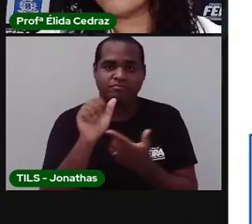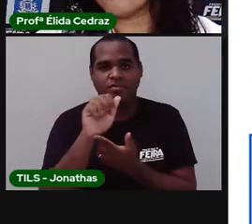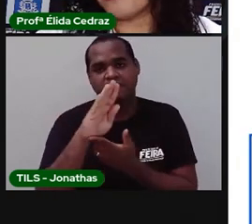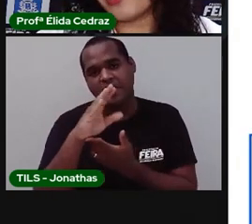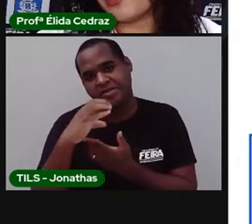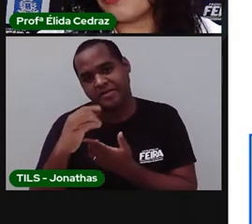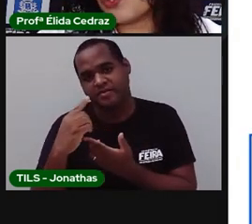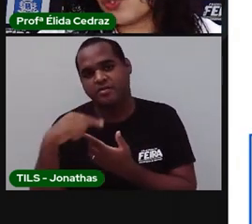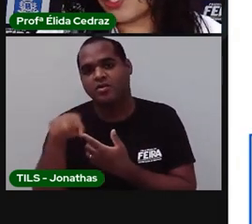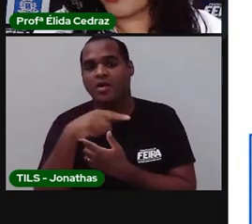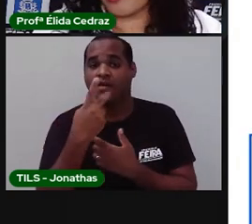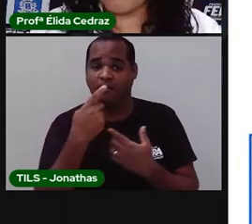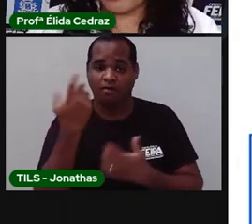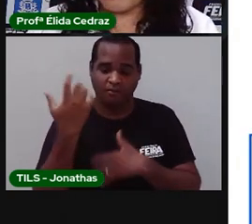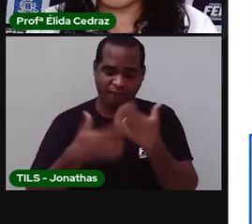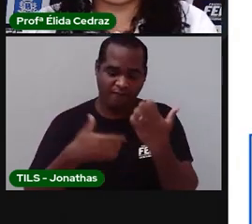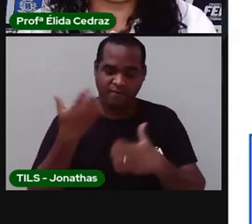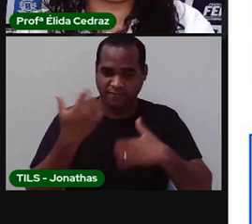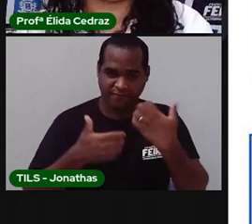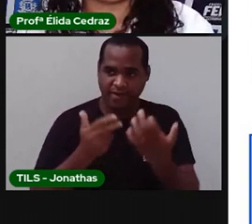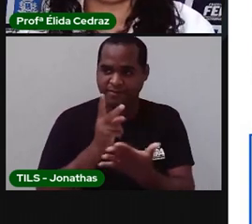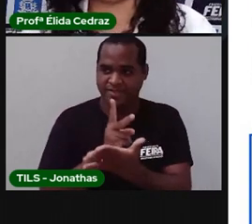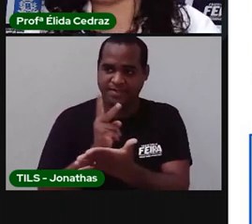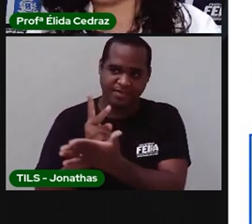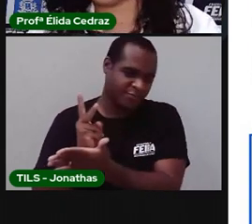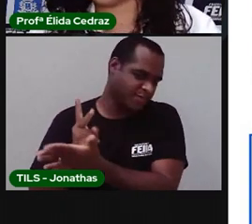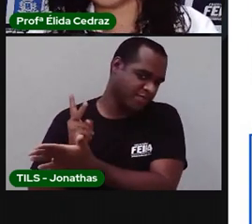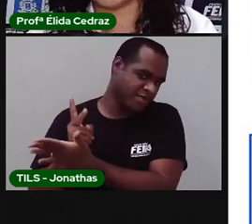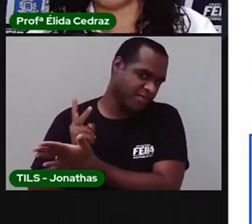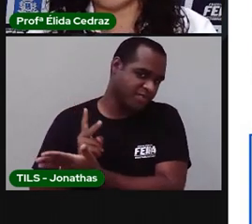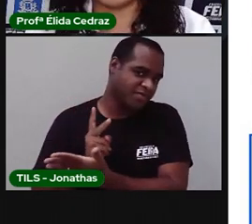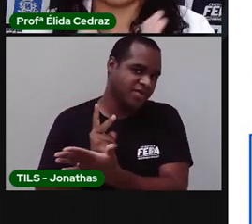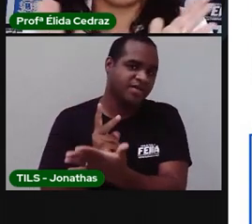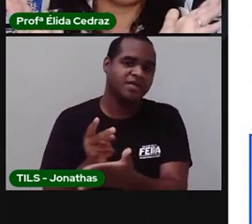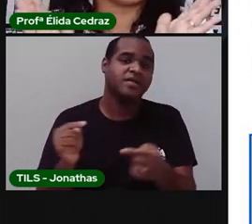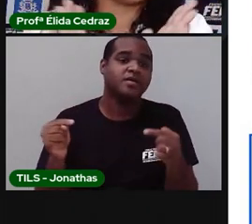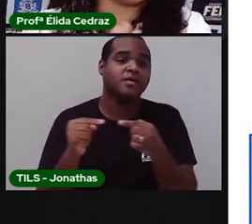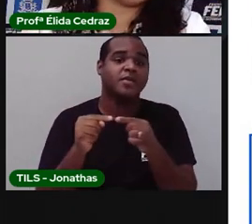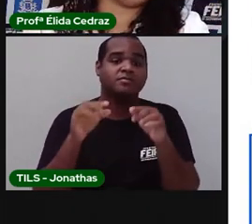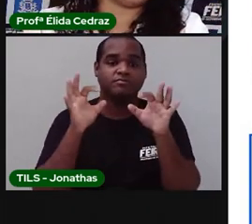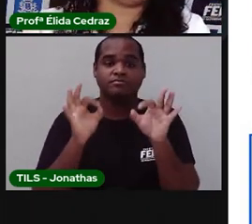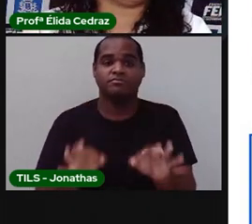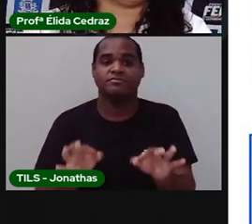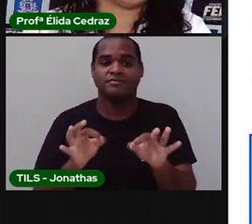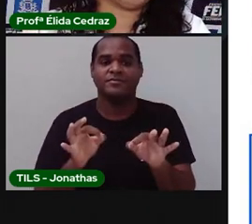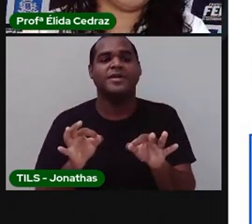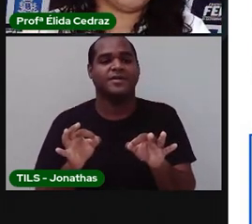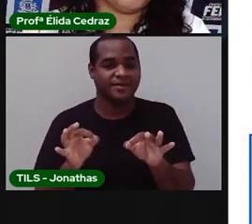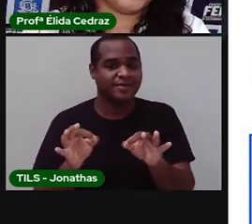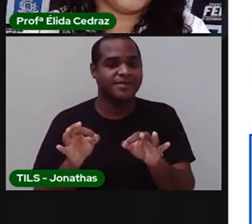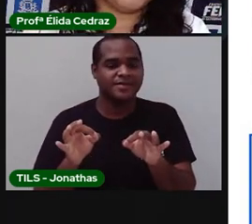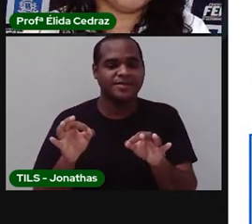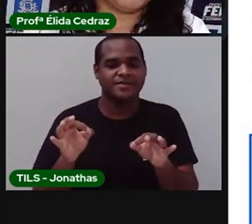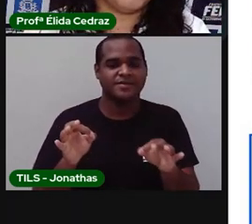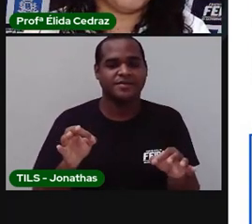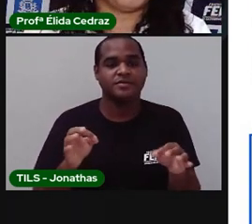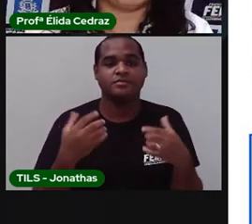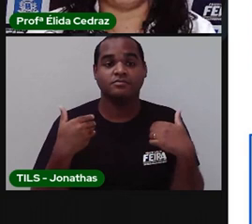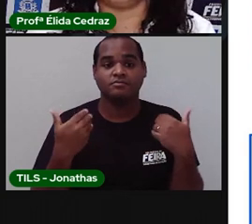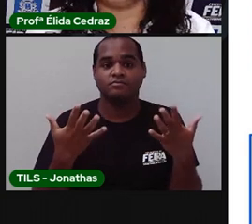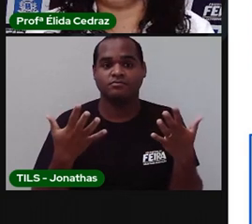Nós falamos todo o alfabeto na sua sequência certinho. Olha esse alfabeto aqui que é protoste.